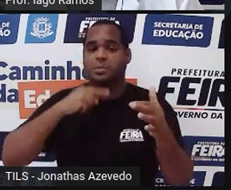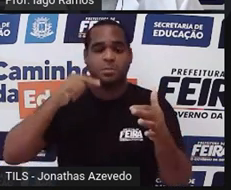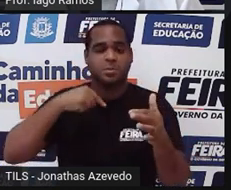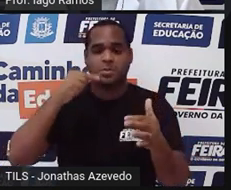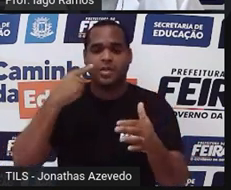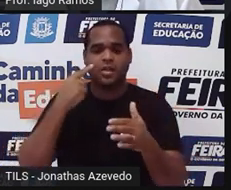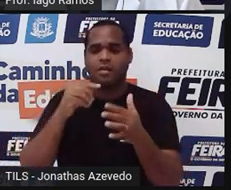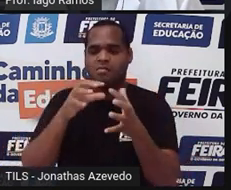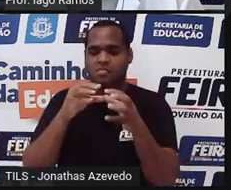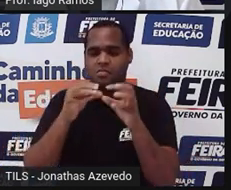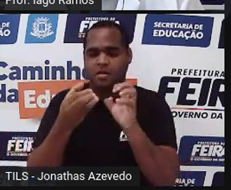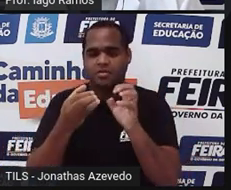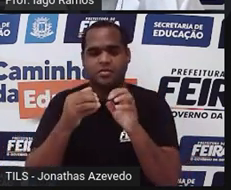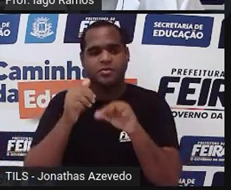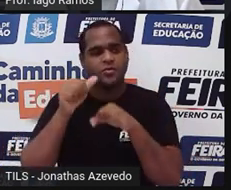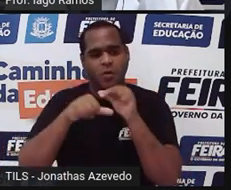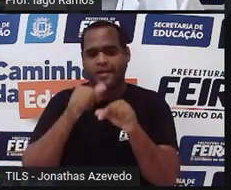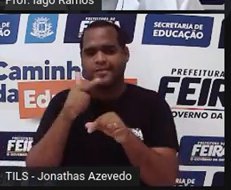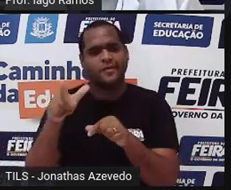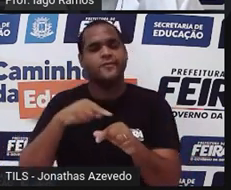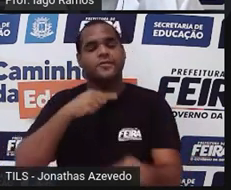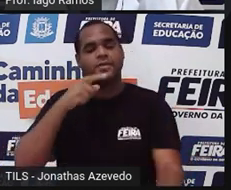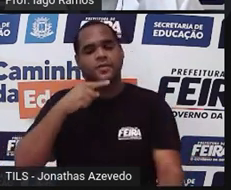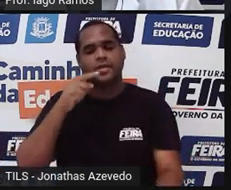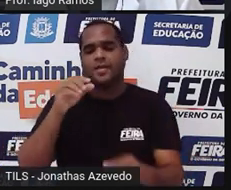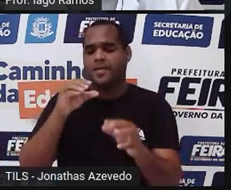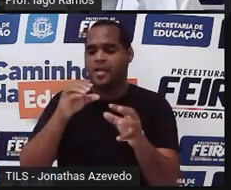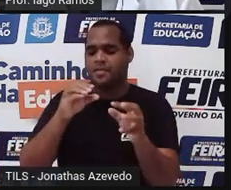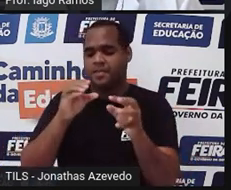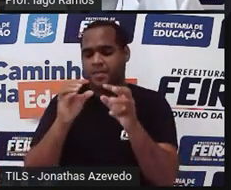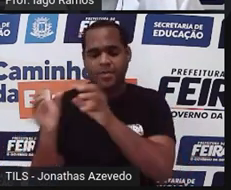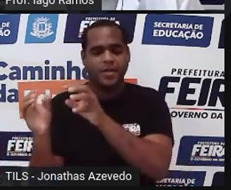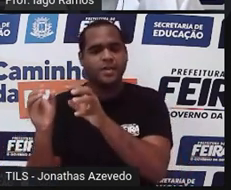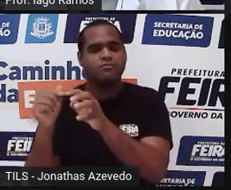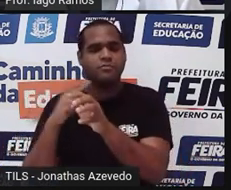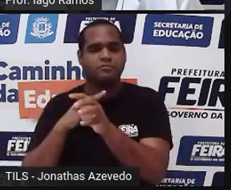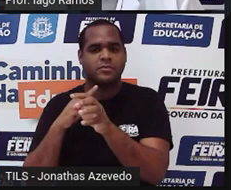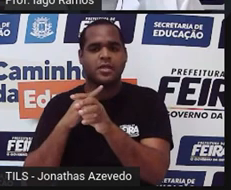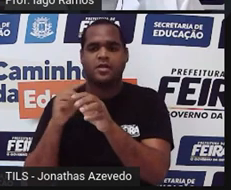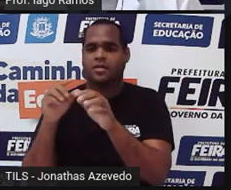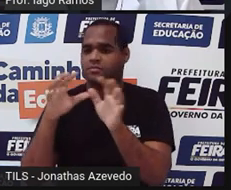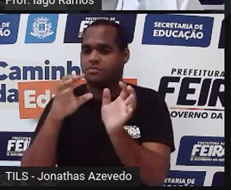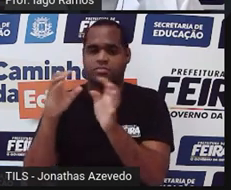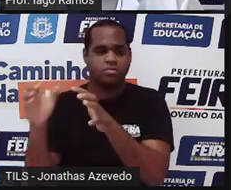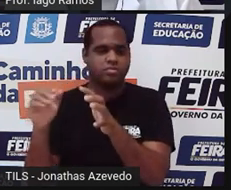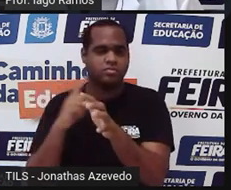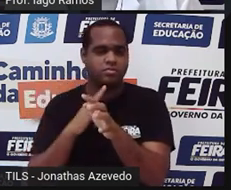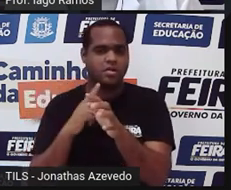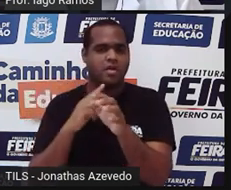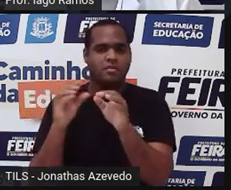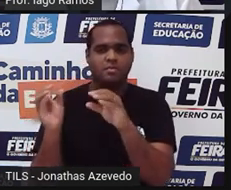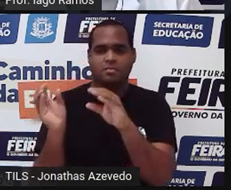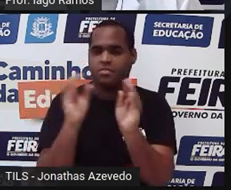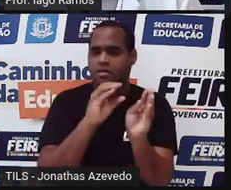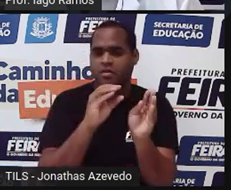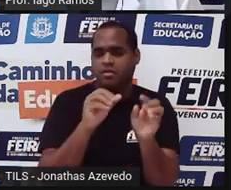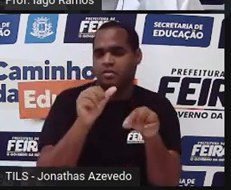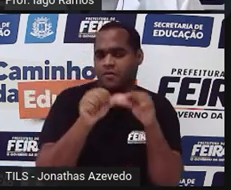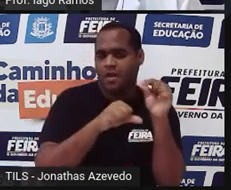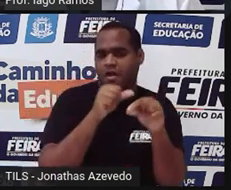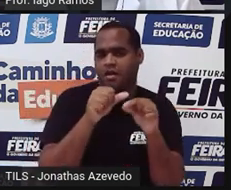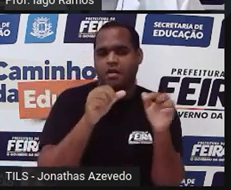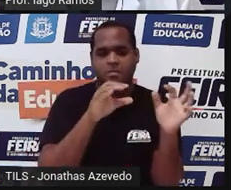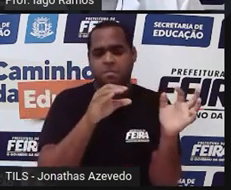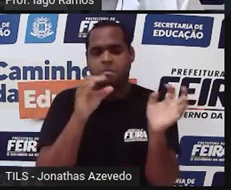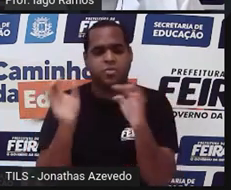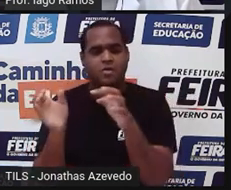forma. O máximo que você vai conseguir é empurrar ele daqui até aqui. Ele vai se deslocar